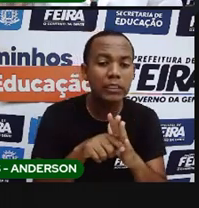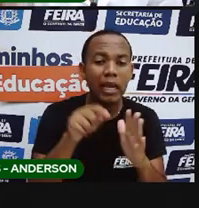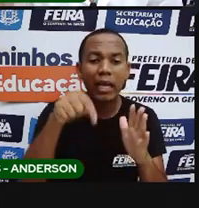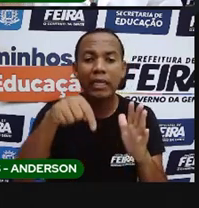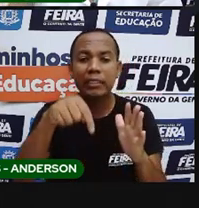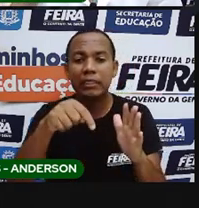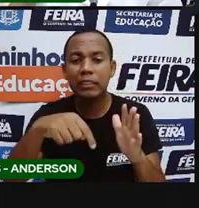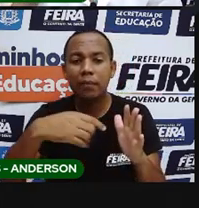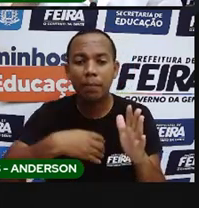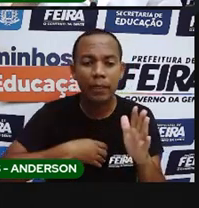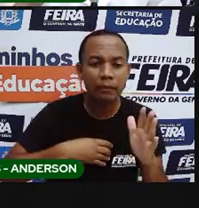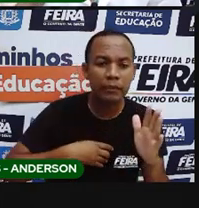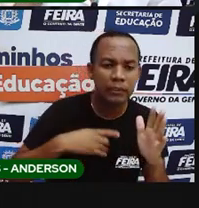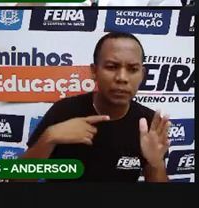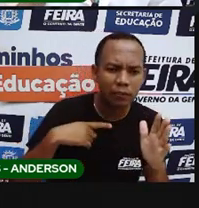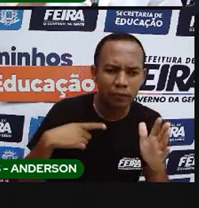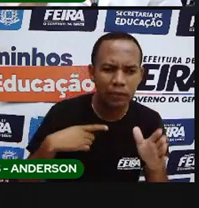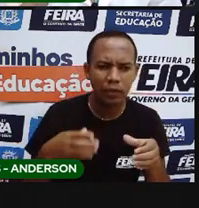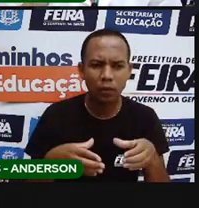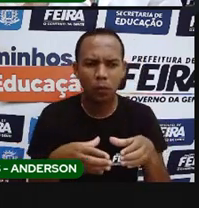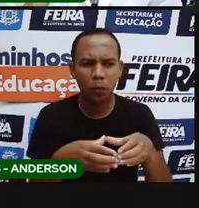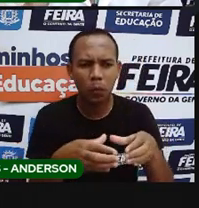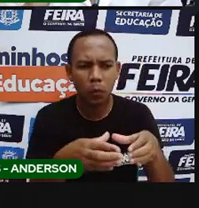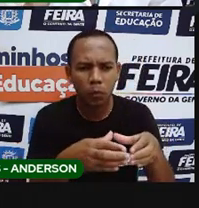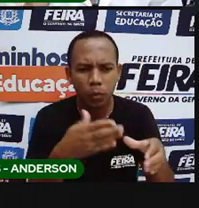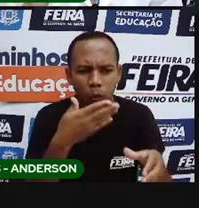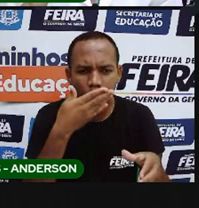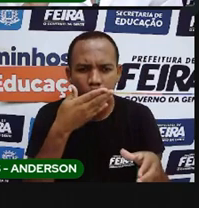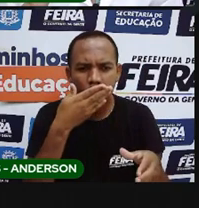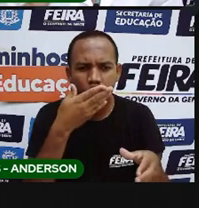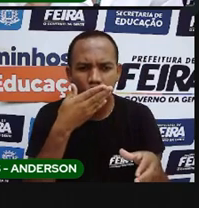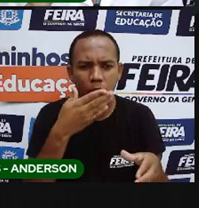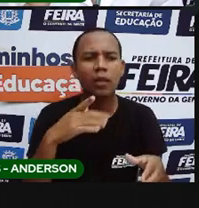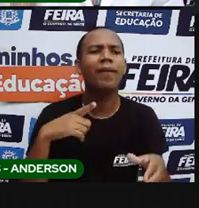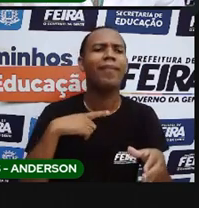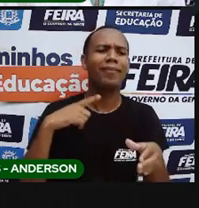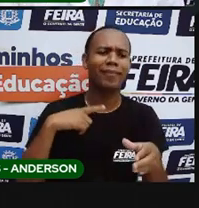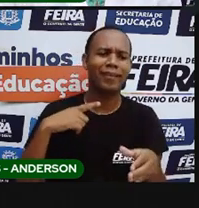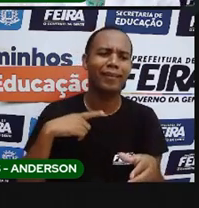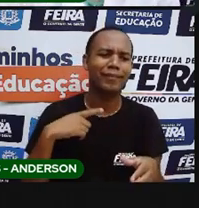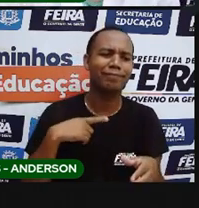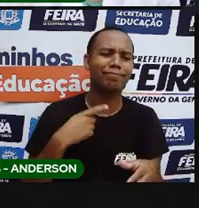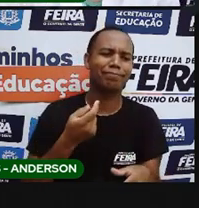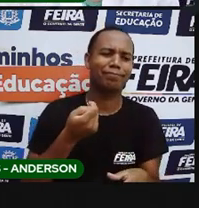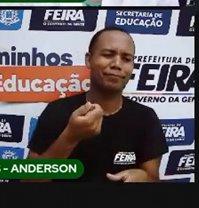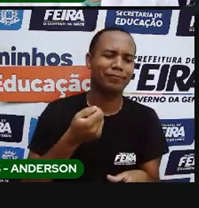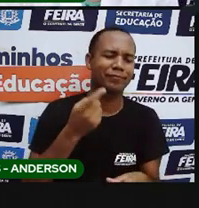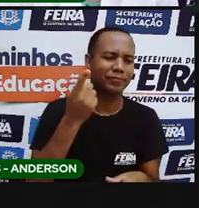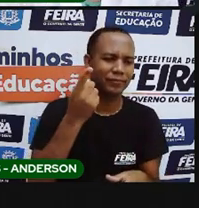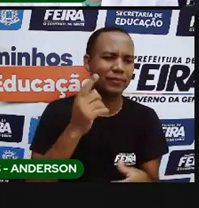algum desses aqui. Olha, a prova dá uma dica. Tem. E pertinho a gente, né?